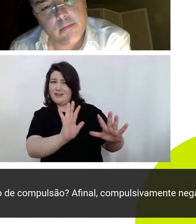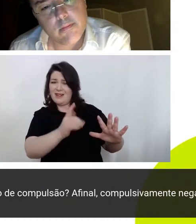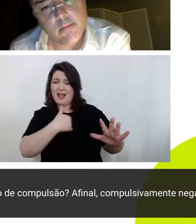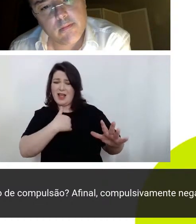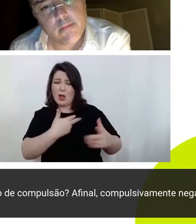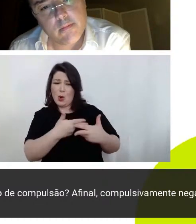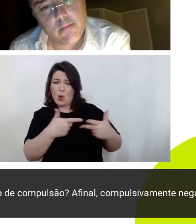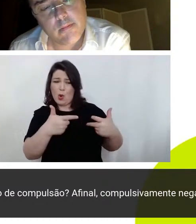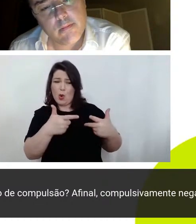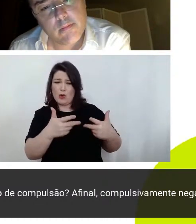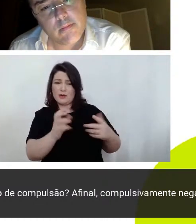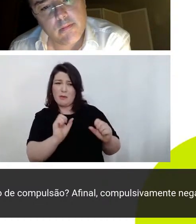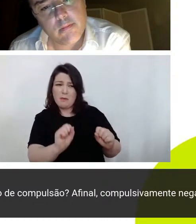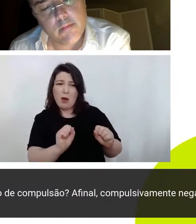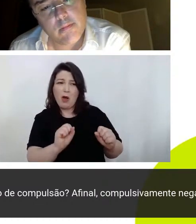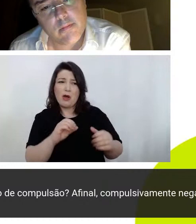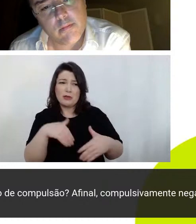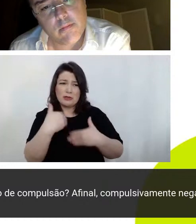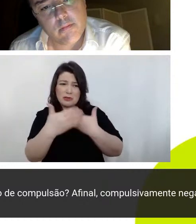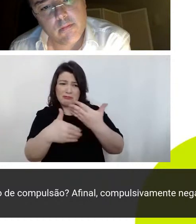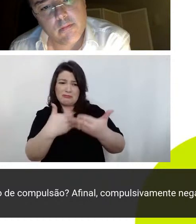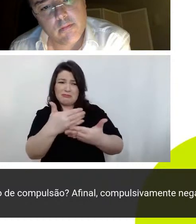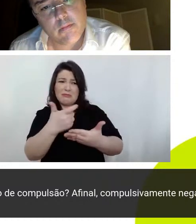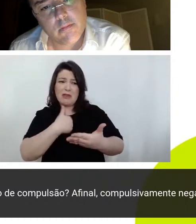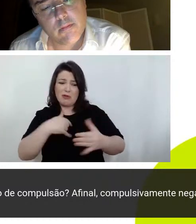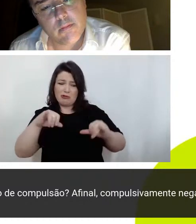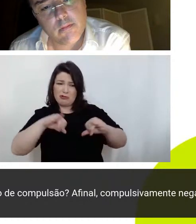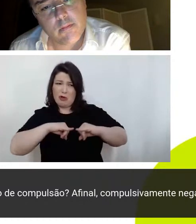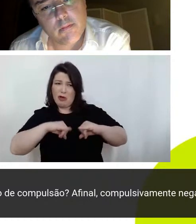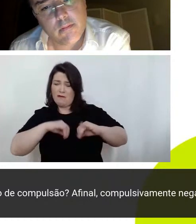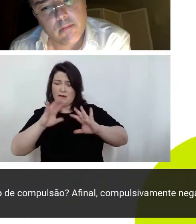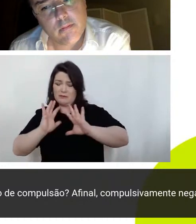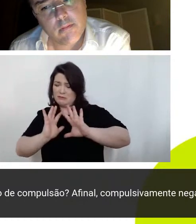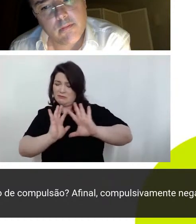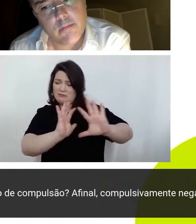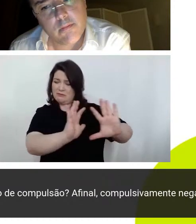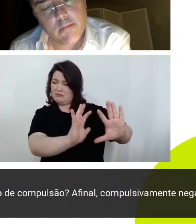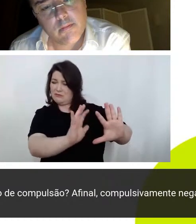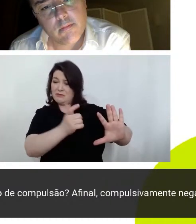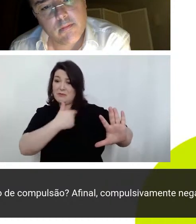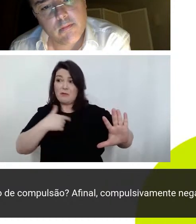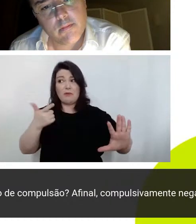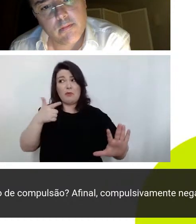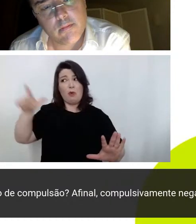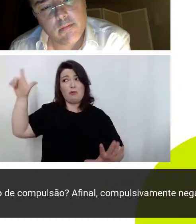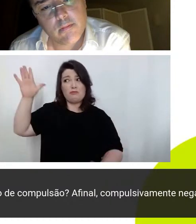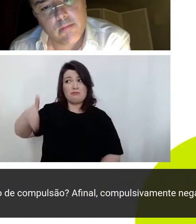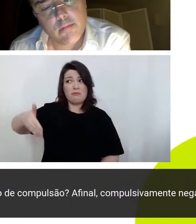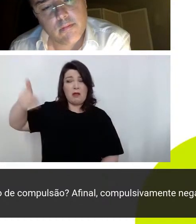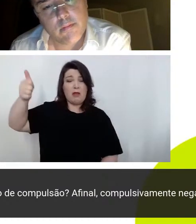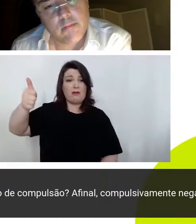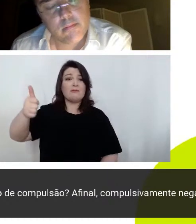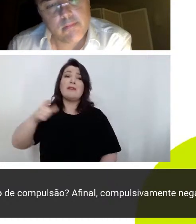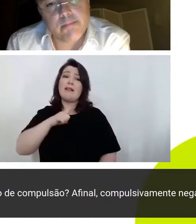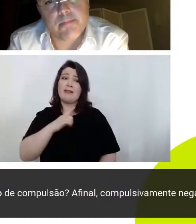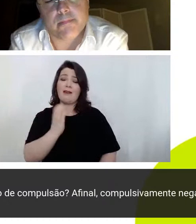trazer possivelmente algum sofrimento e fica com a outra parte mas tem um conflito